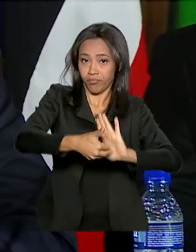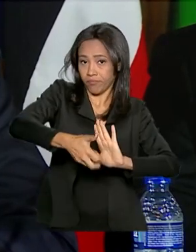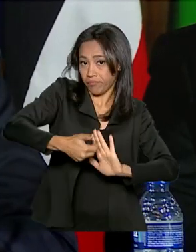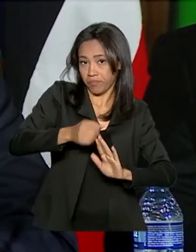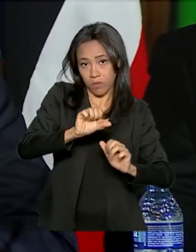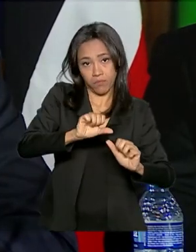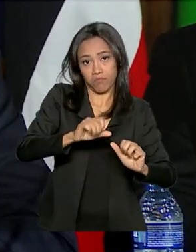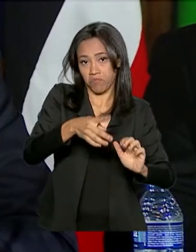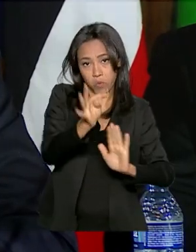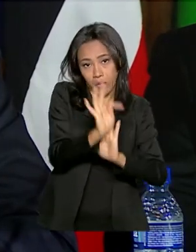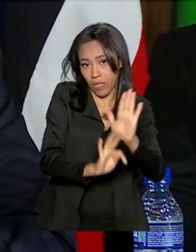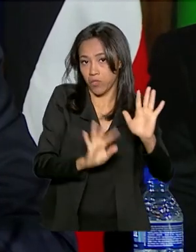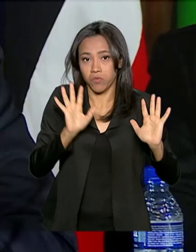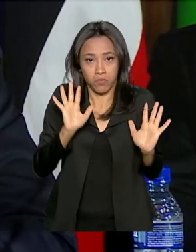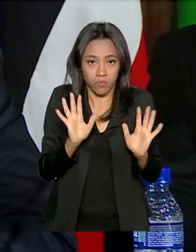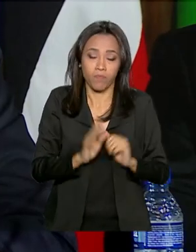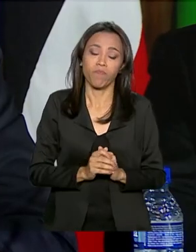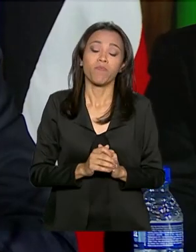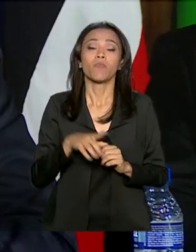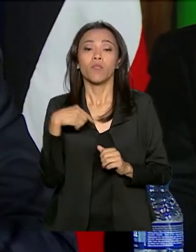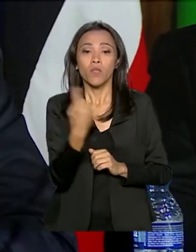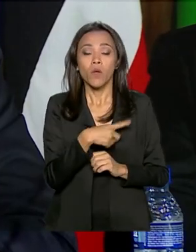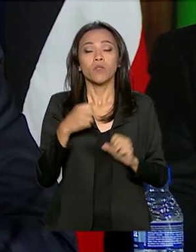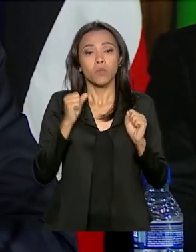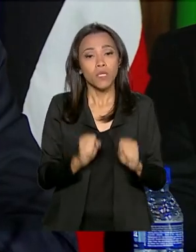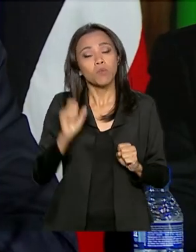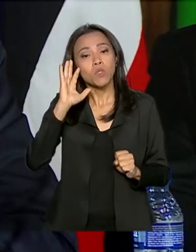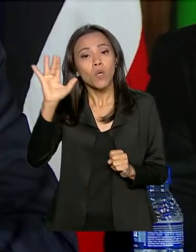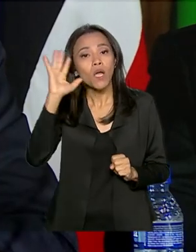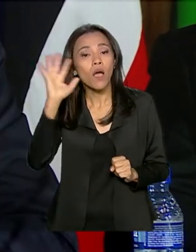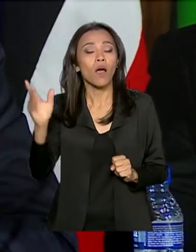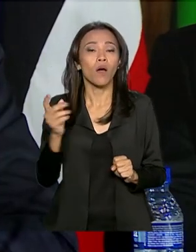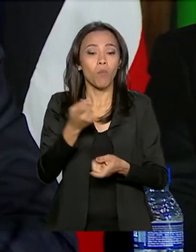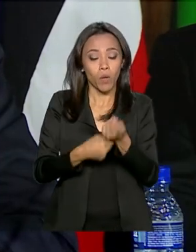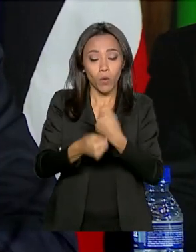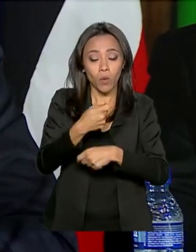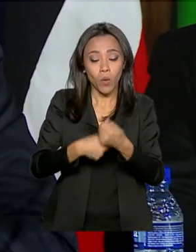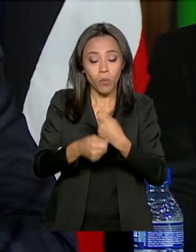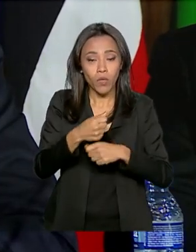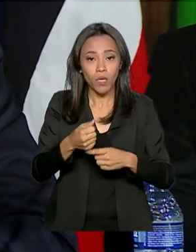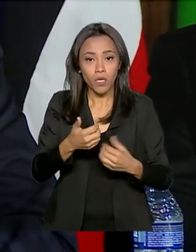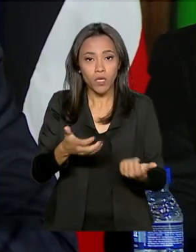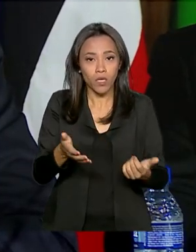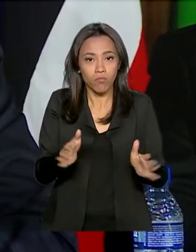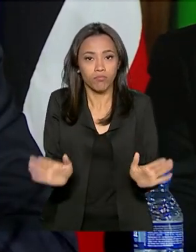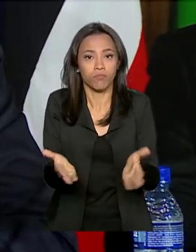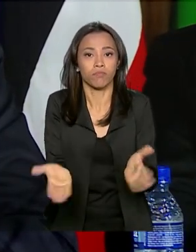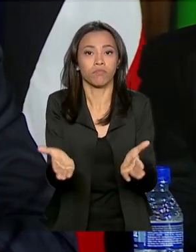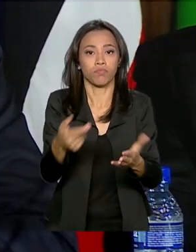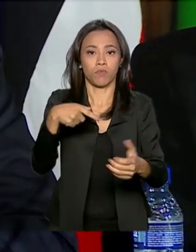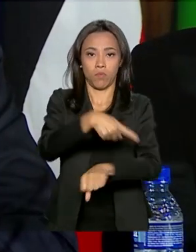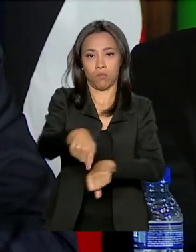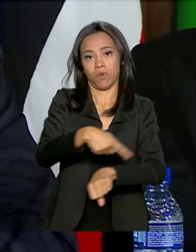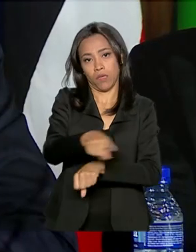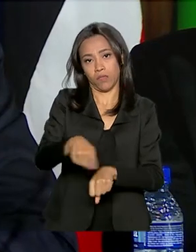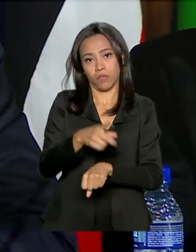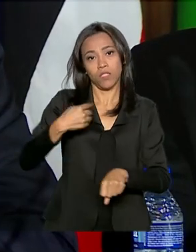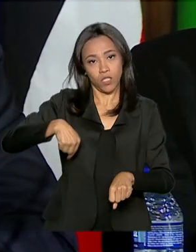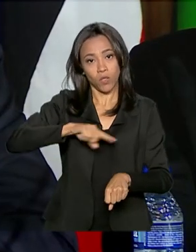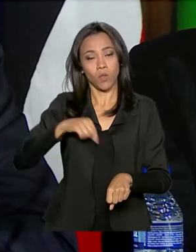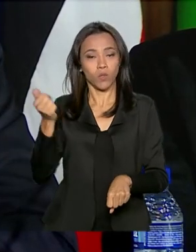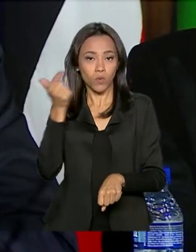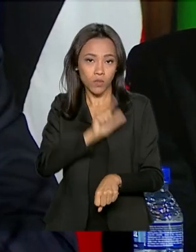Que possamos, então, sonhar com uma economia que rode a máquina e, através dela, venhamos ter